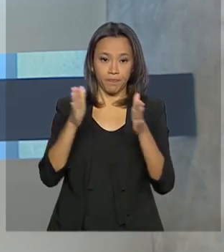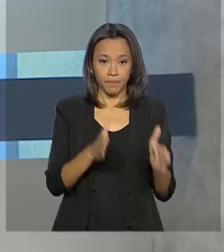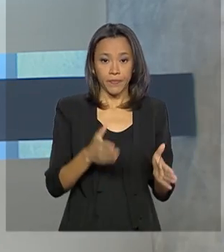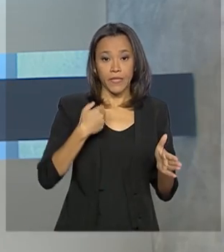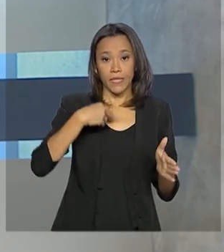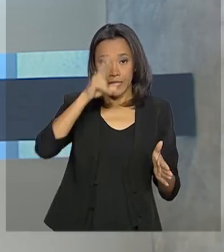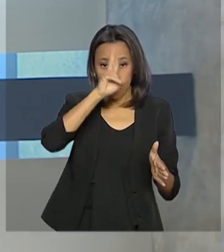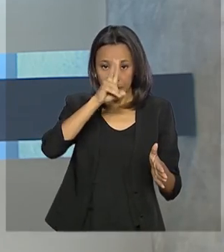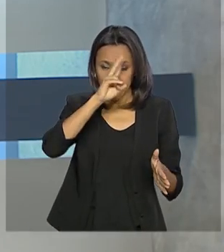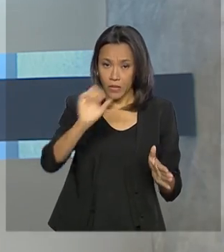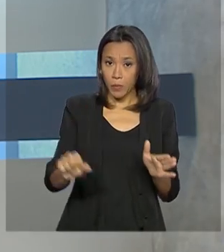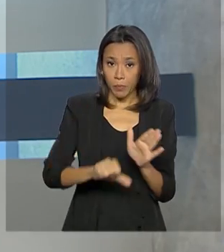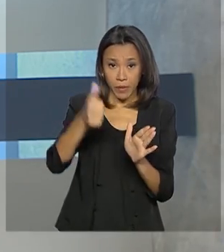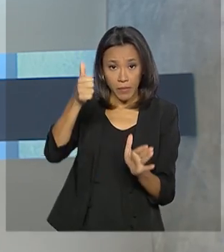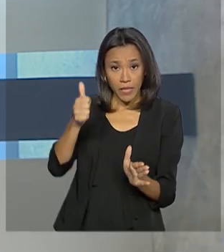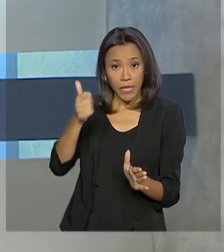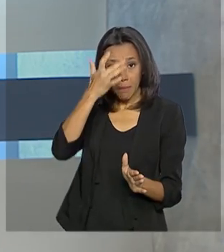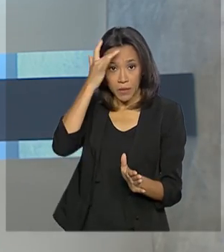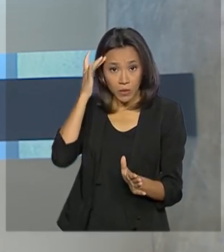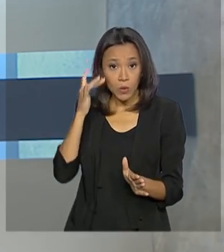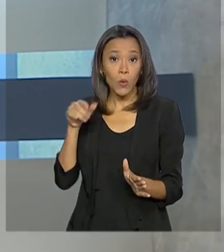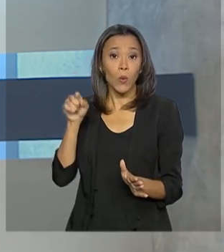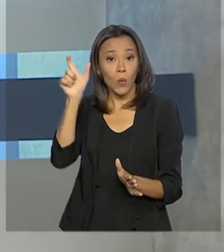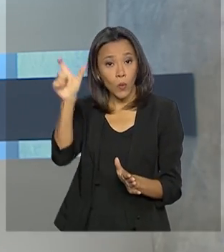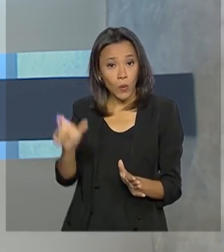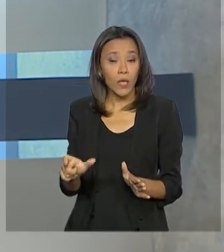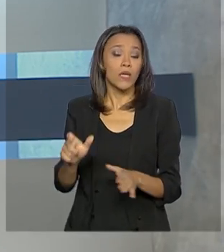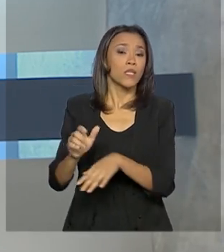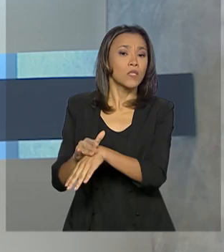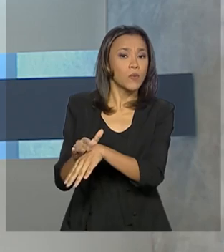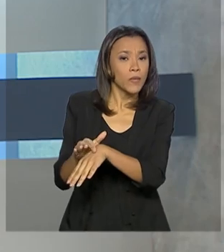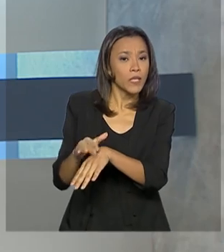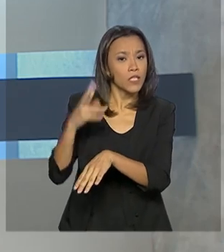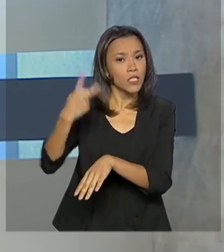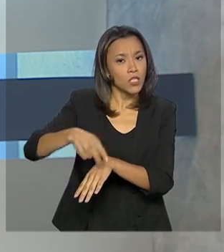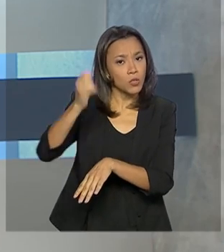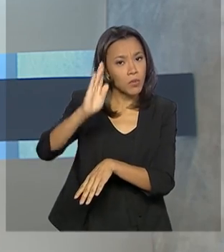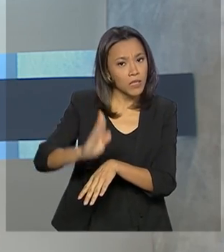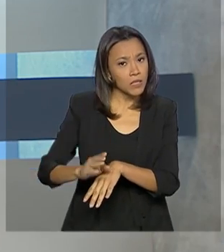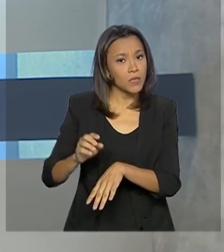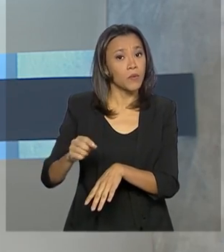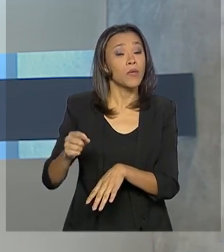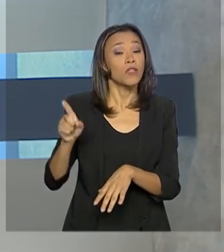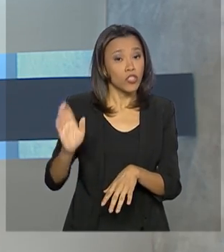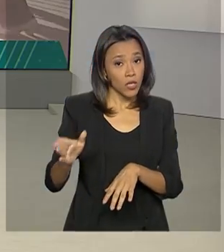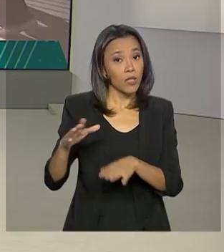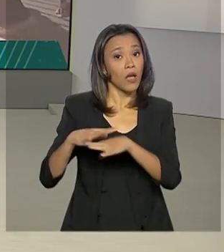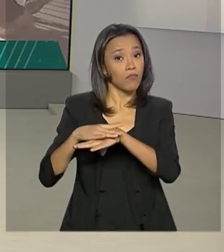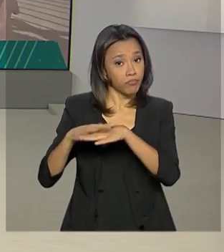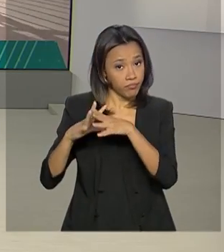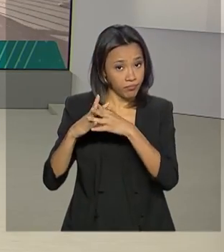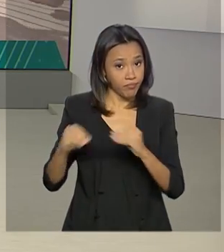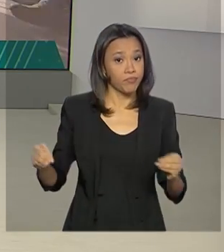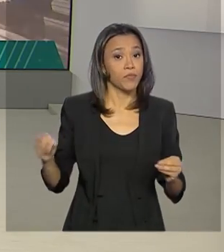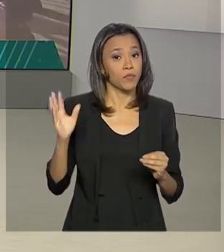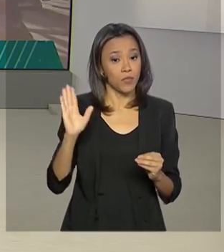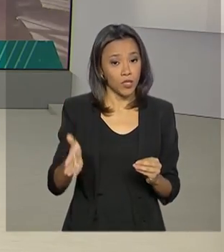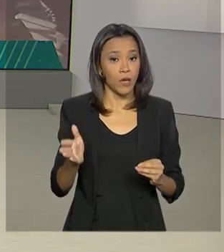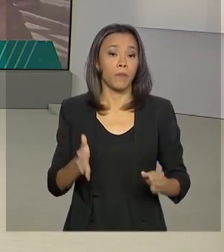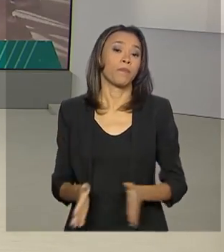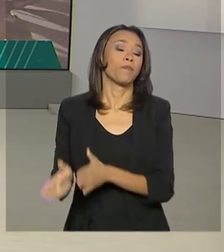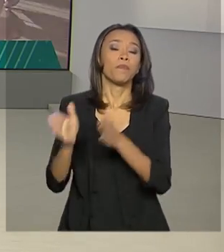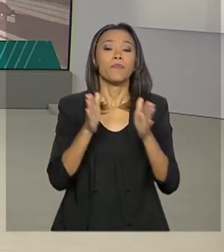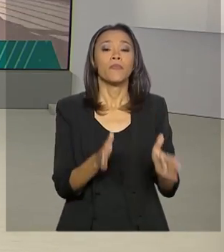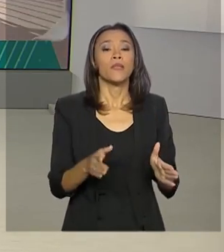lembrando que o primeiro paciente diagnosticado com coronavírus no Brasil, que foi um caso importado, ele está curado. E com essa situação